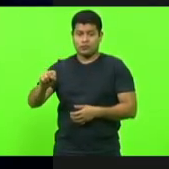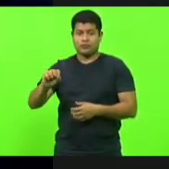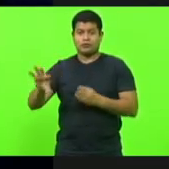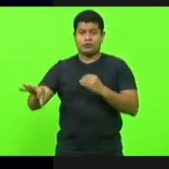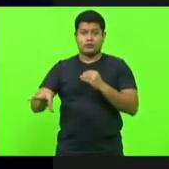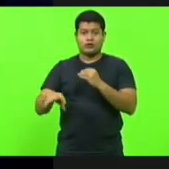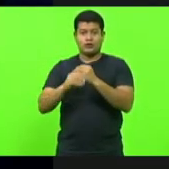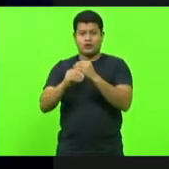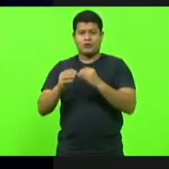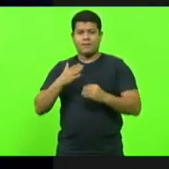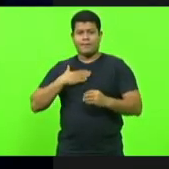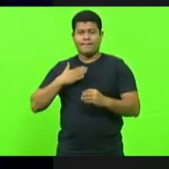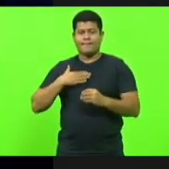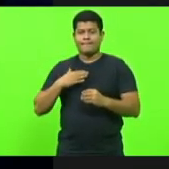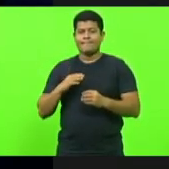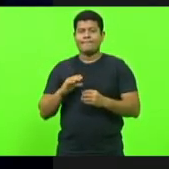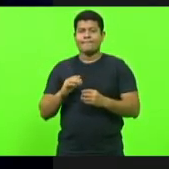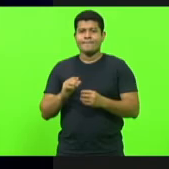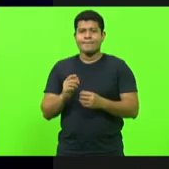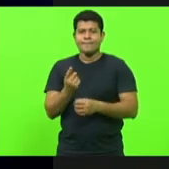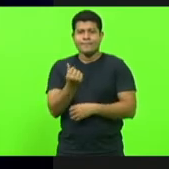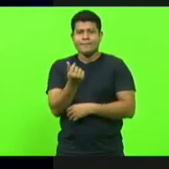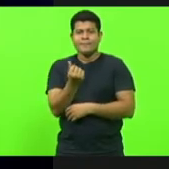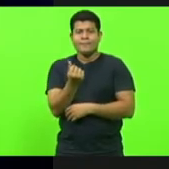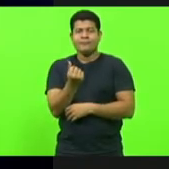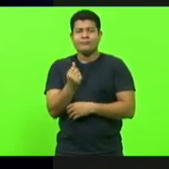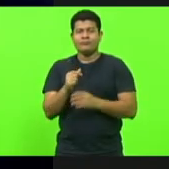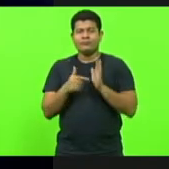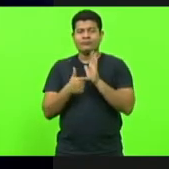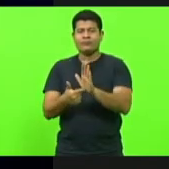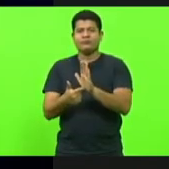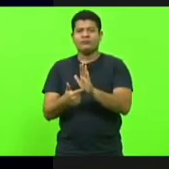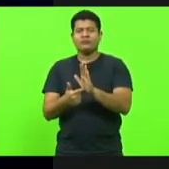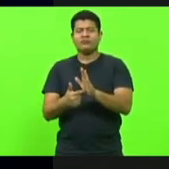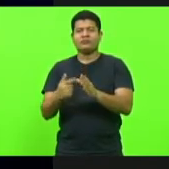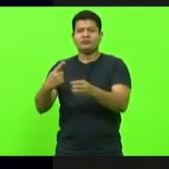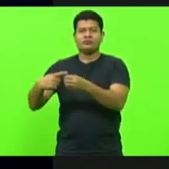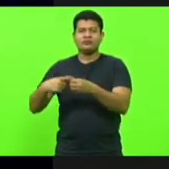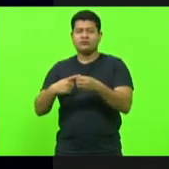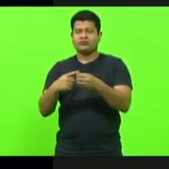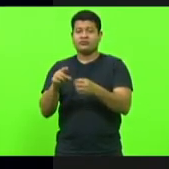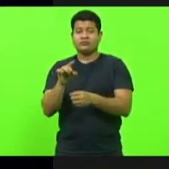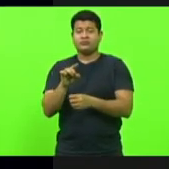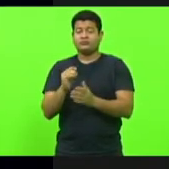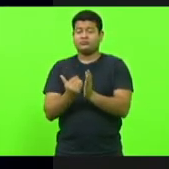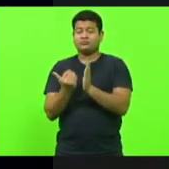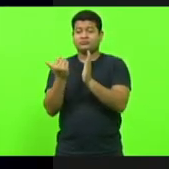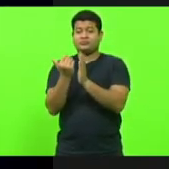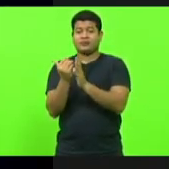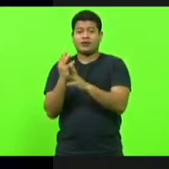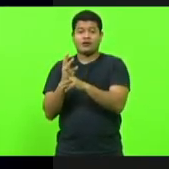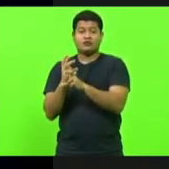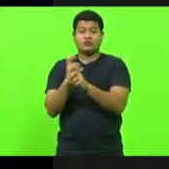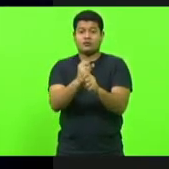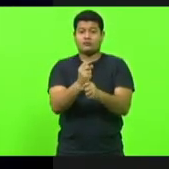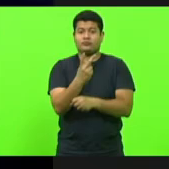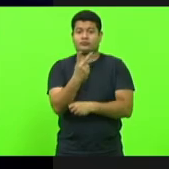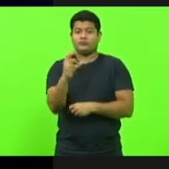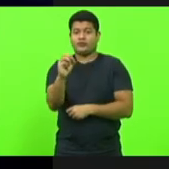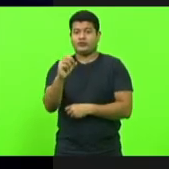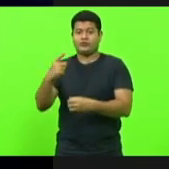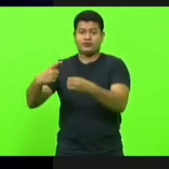eu tinha indicado para os municípios. São aí mais de 20 municípios que vão receber recursos